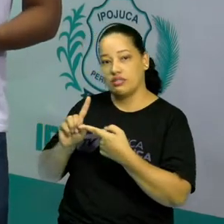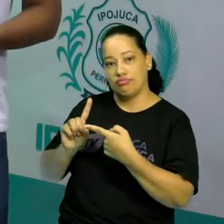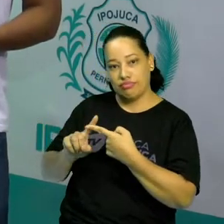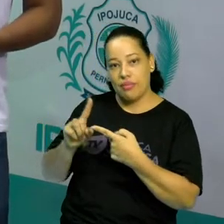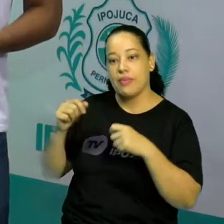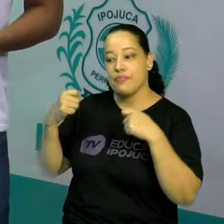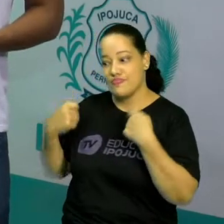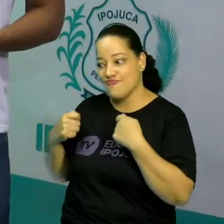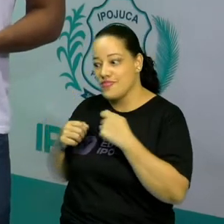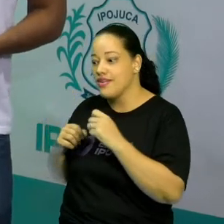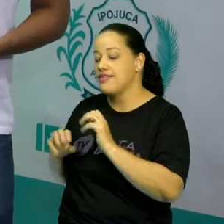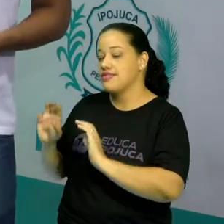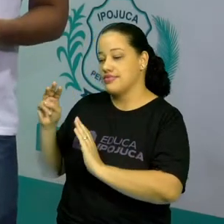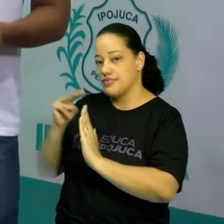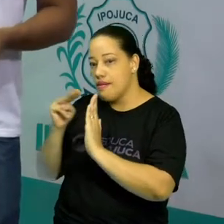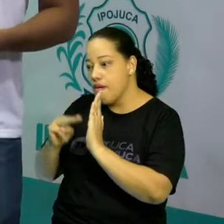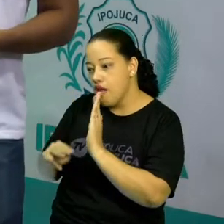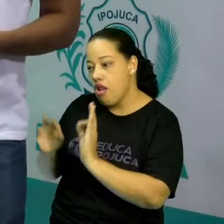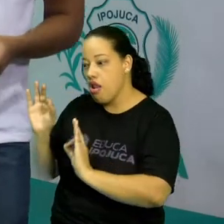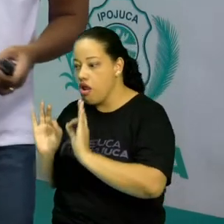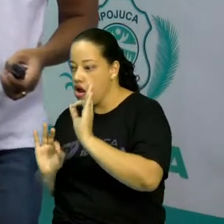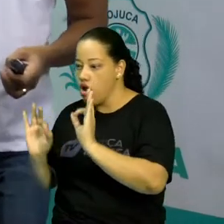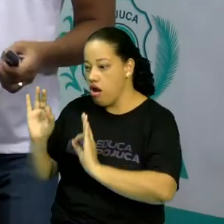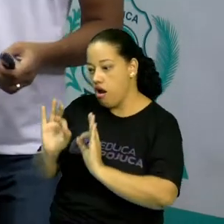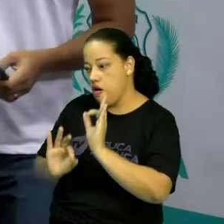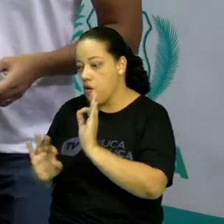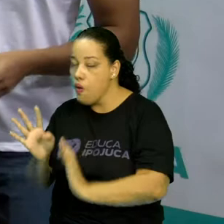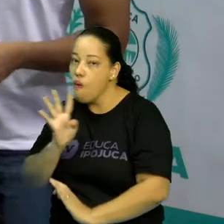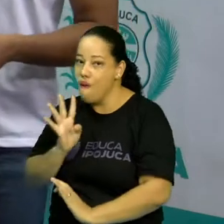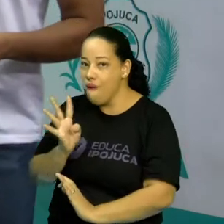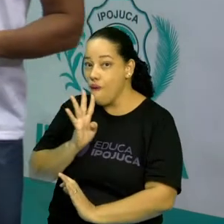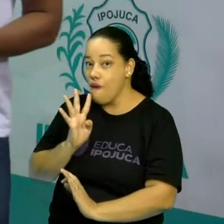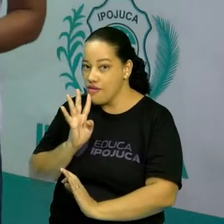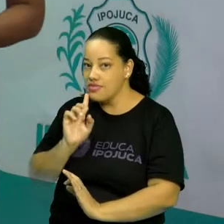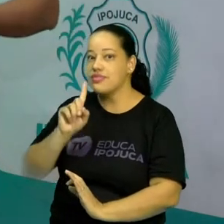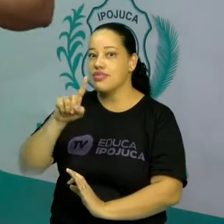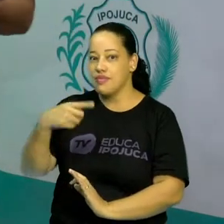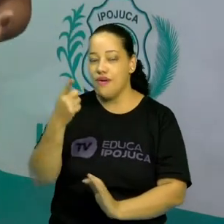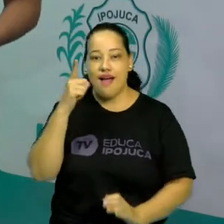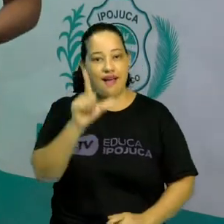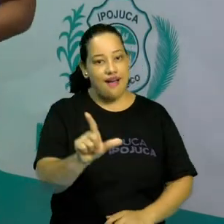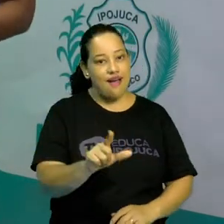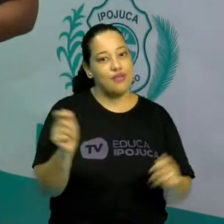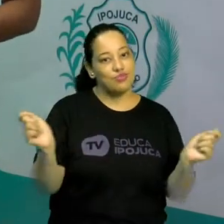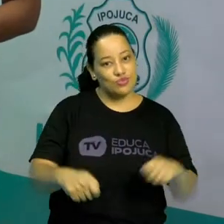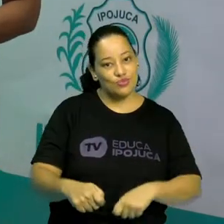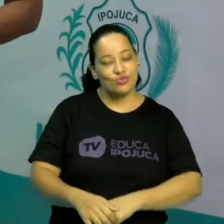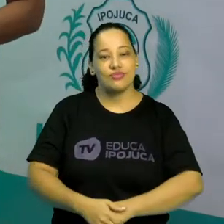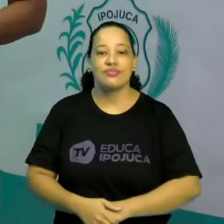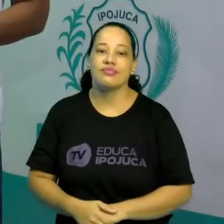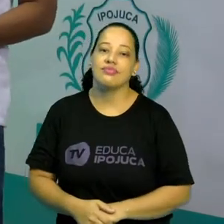concentração, de muito conhecimento para poder ter o melhor desempenho possível.